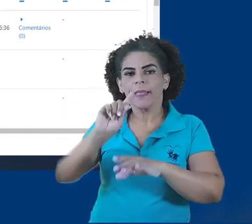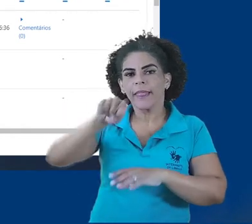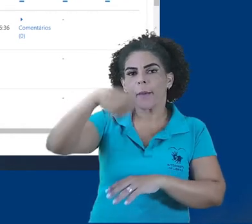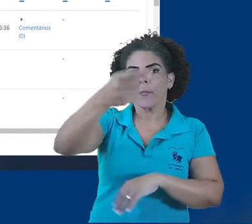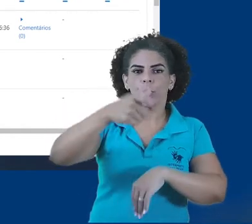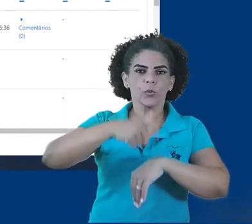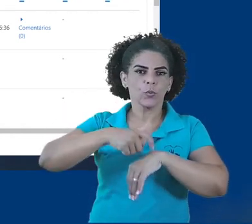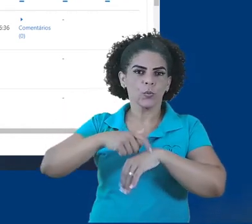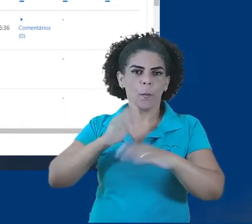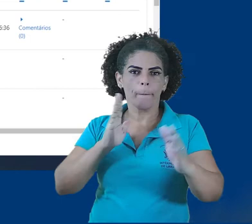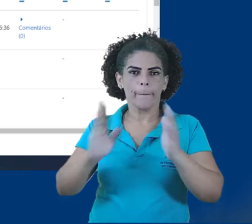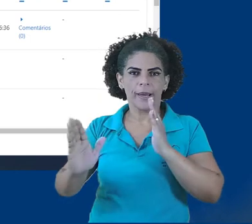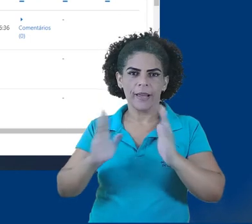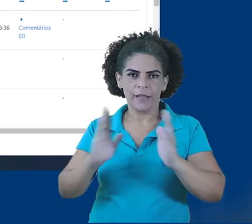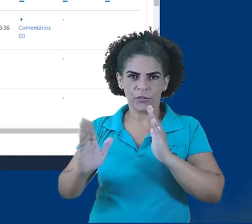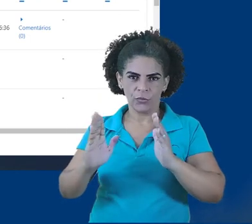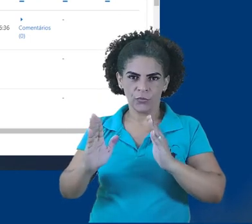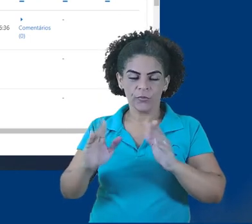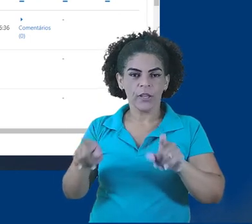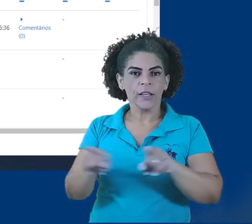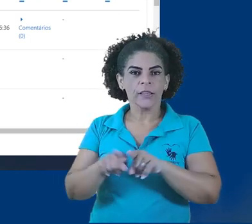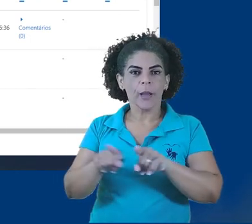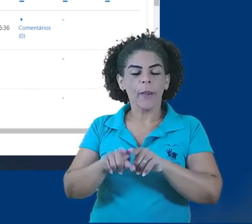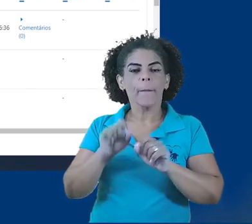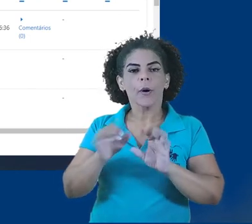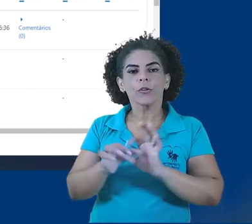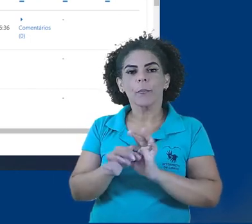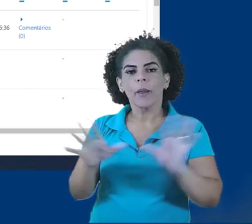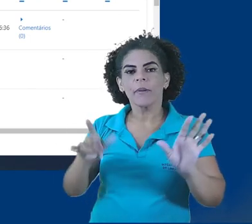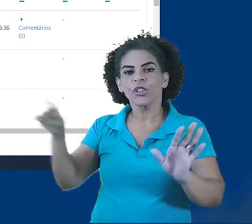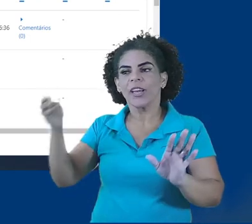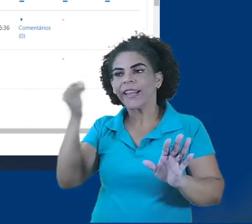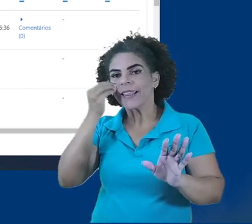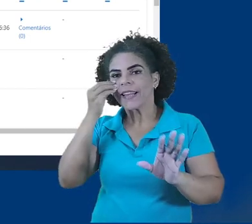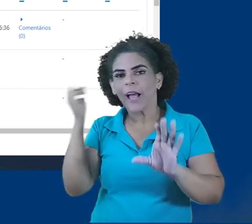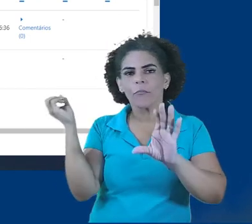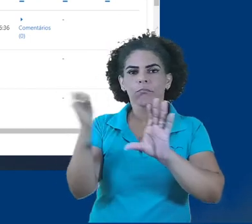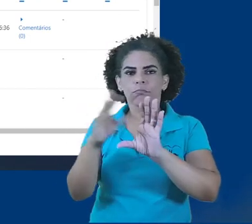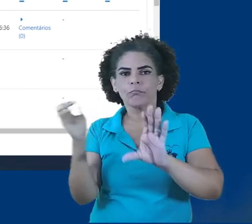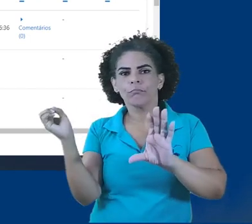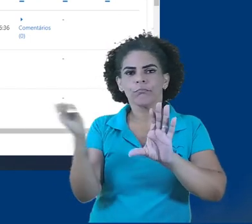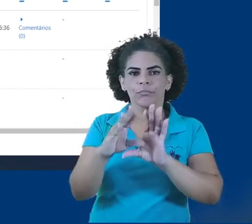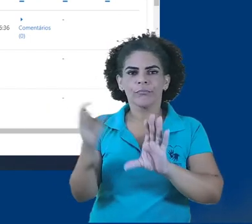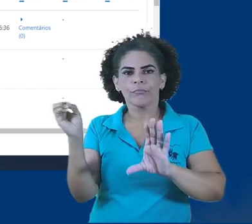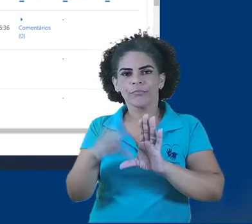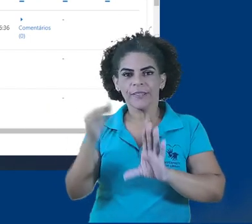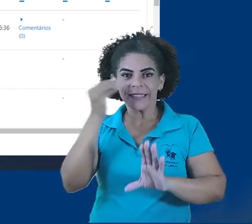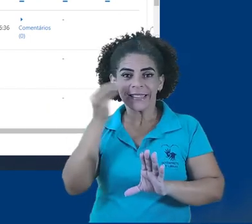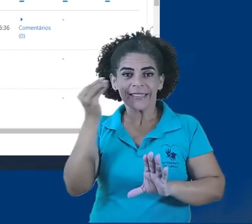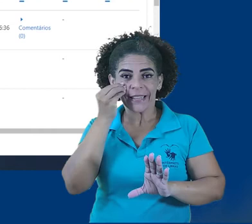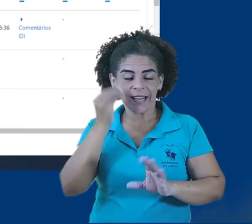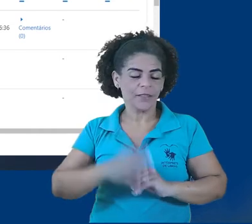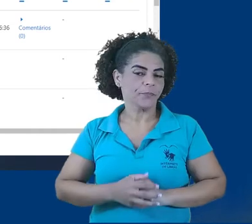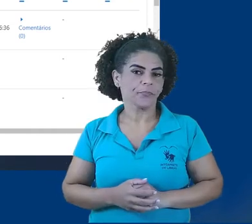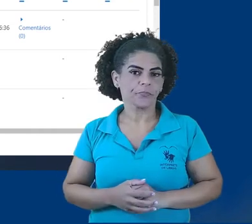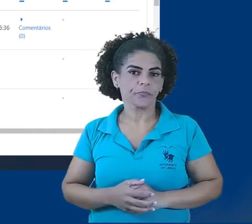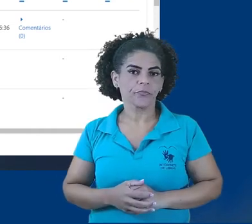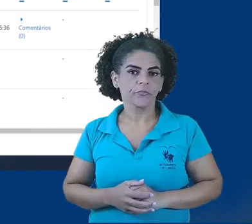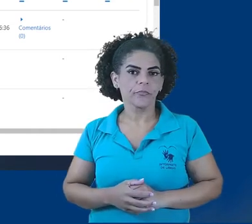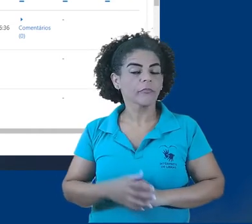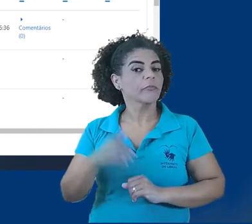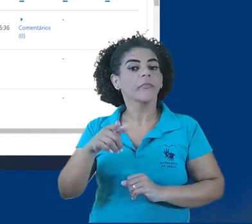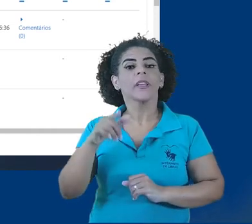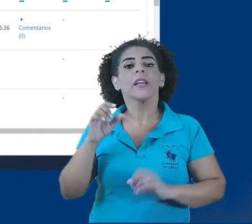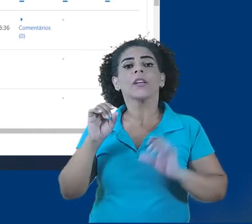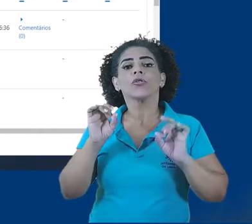fora do prazo, ou posso permitir outra tentativa. Atribuir extensão e outra tentativa só são possíveis